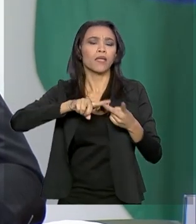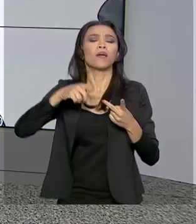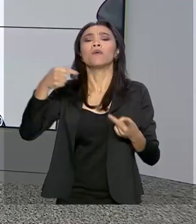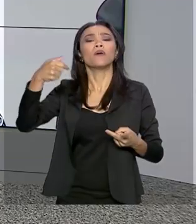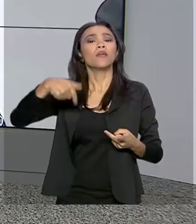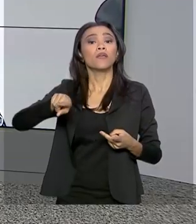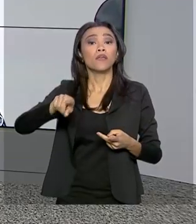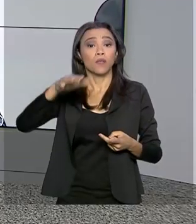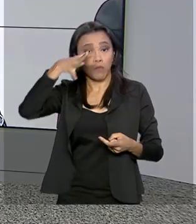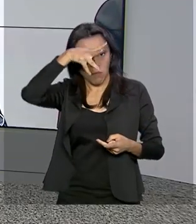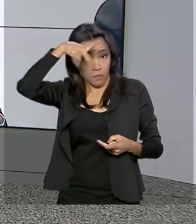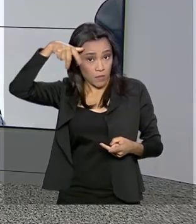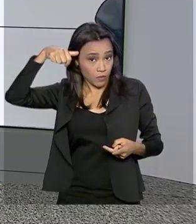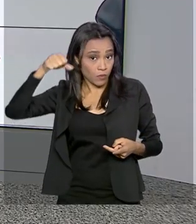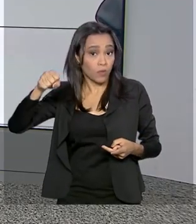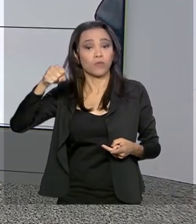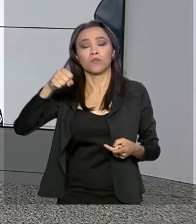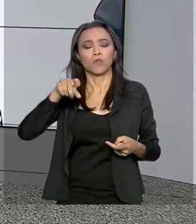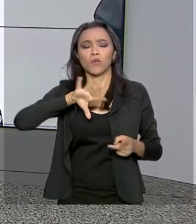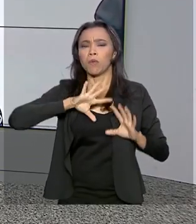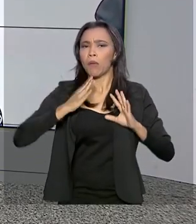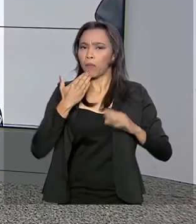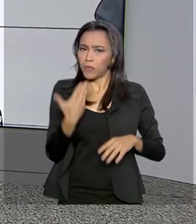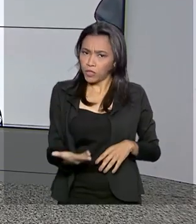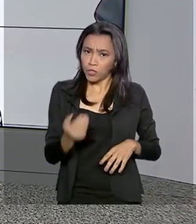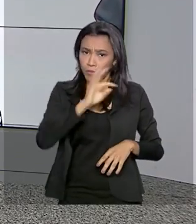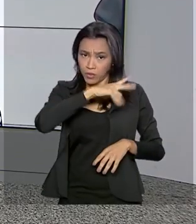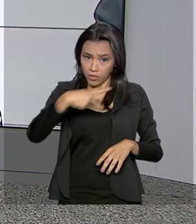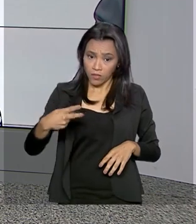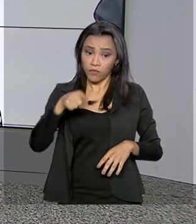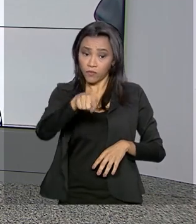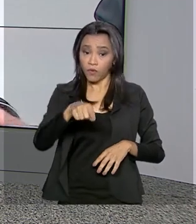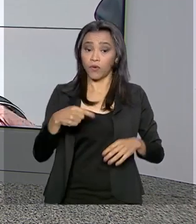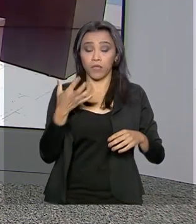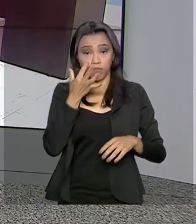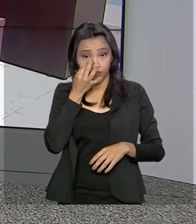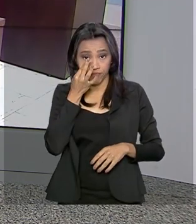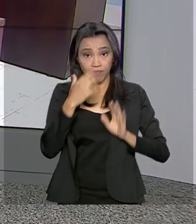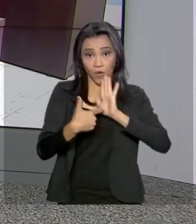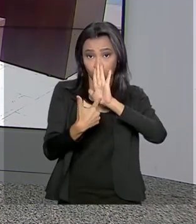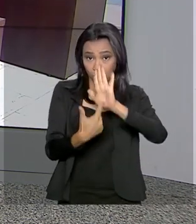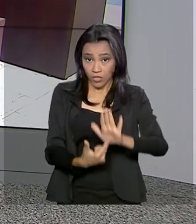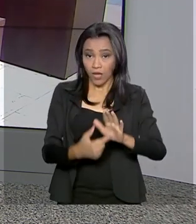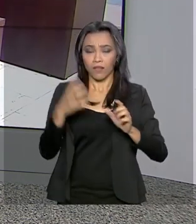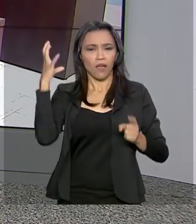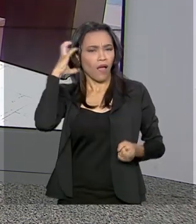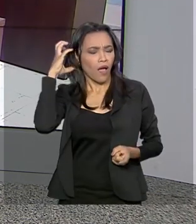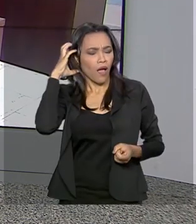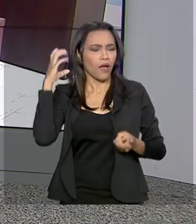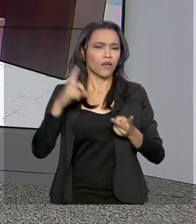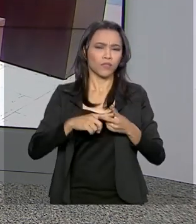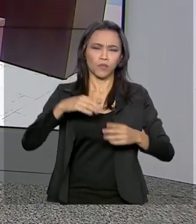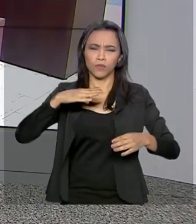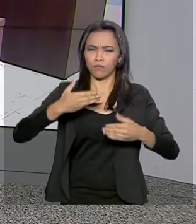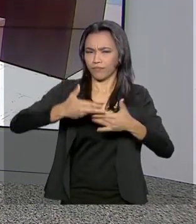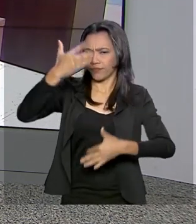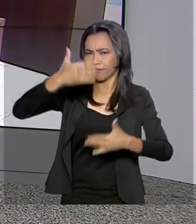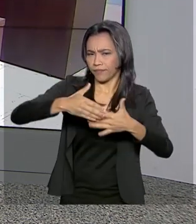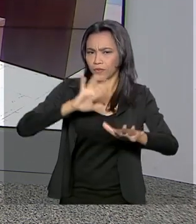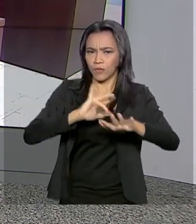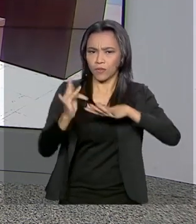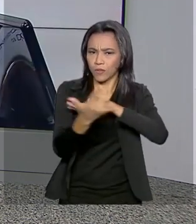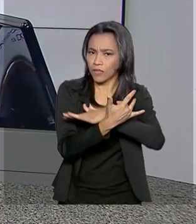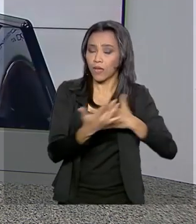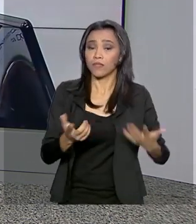A pedido do presidente, toda reunião foi transmitida ao vivo pela TV, rádio e redes sociais. A ideia do